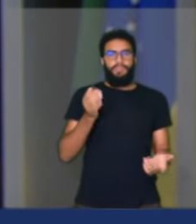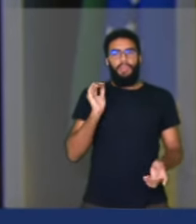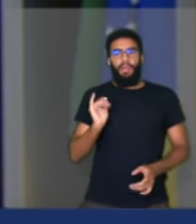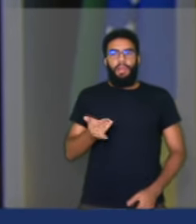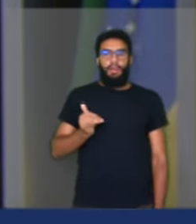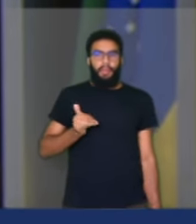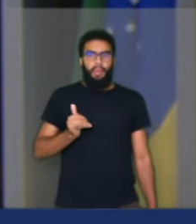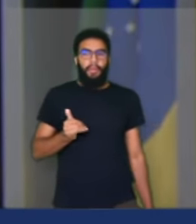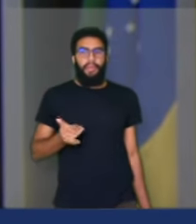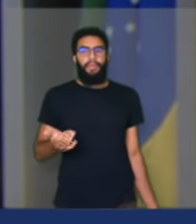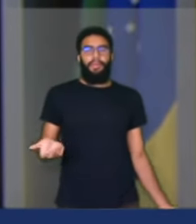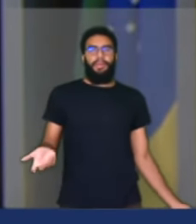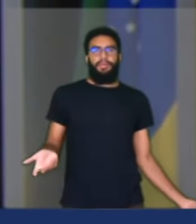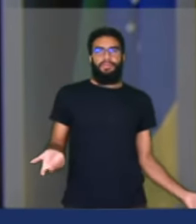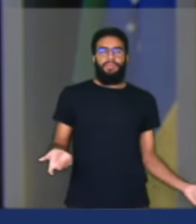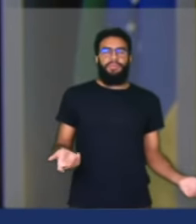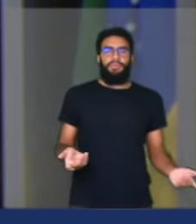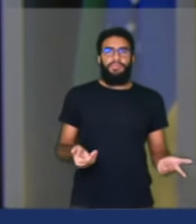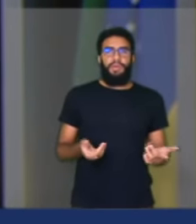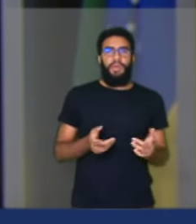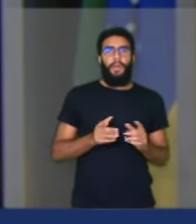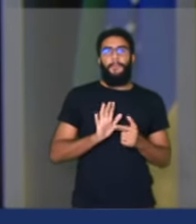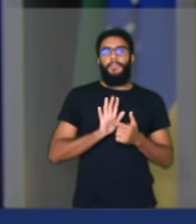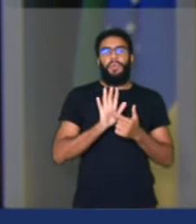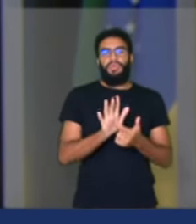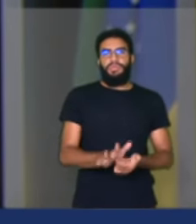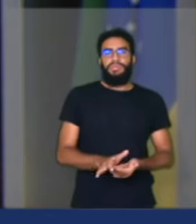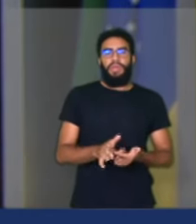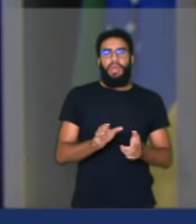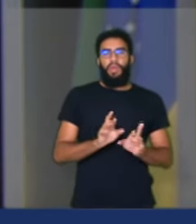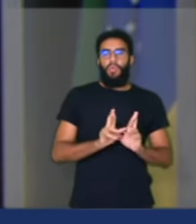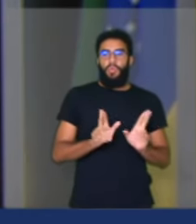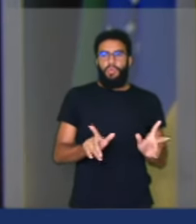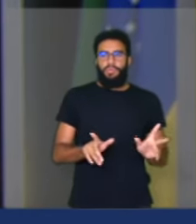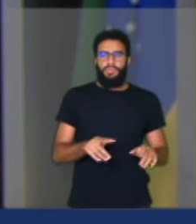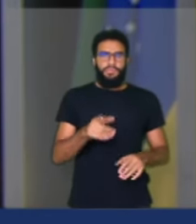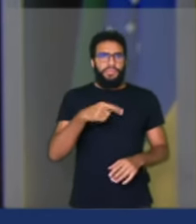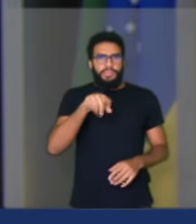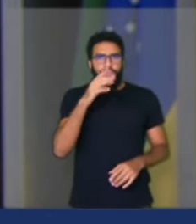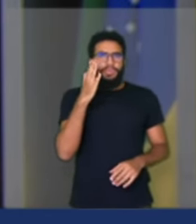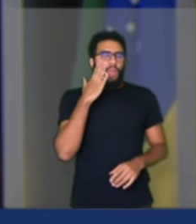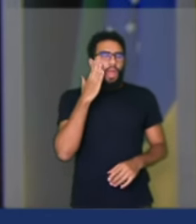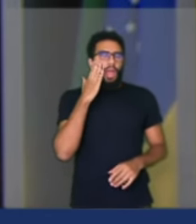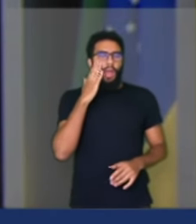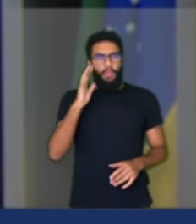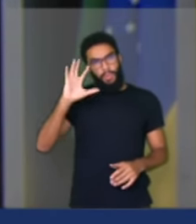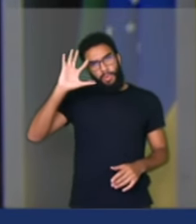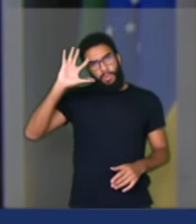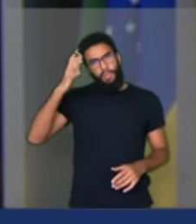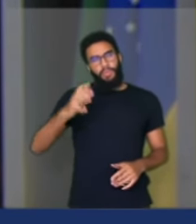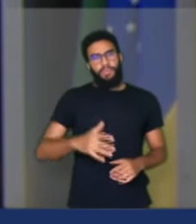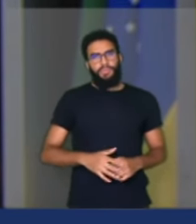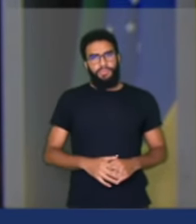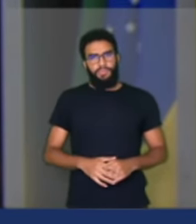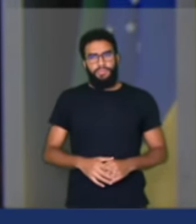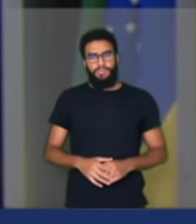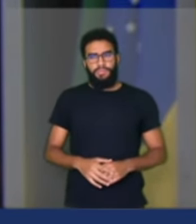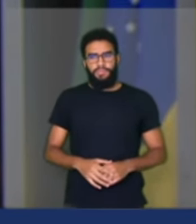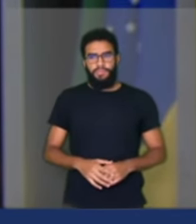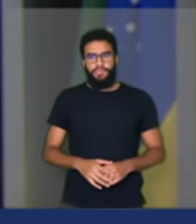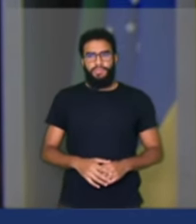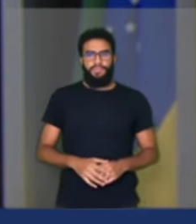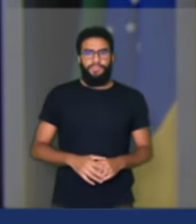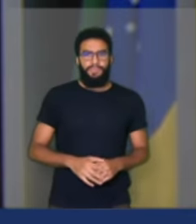discursos de contrariedade. Sabe o que está acontecendo? É aquela abstinência.